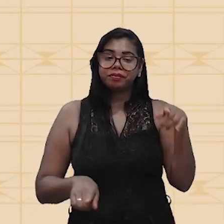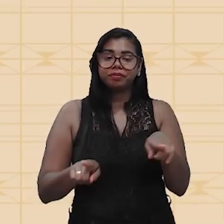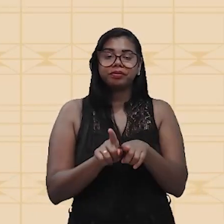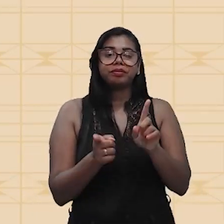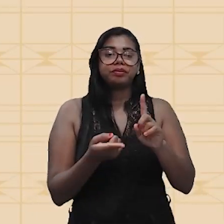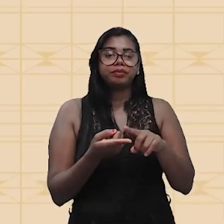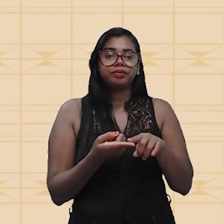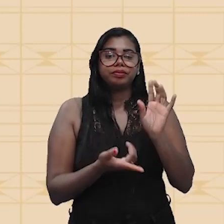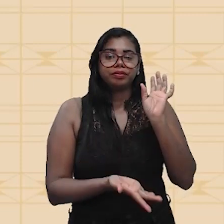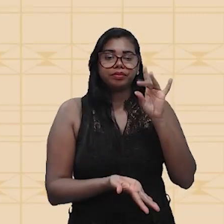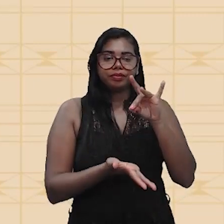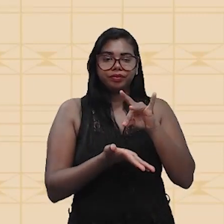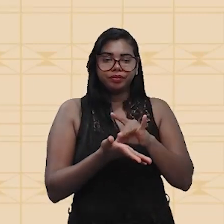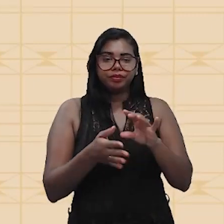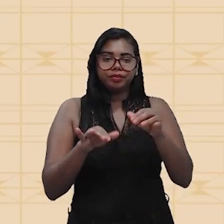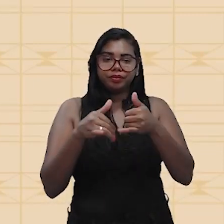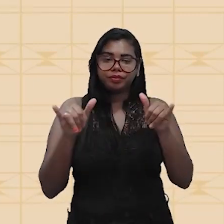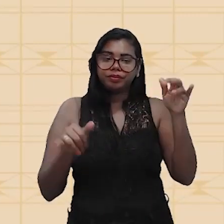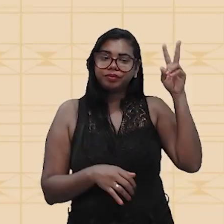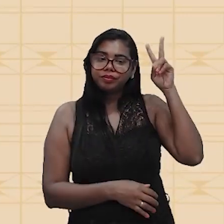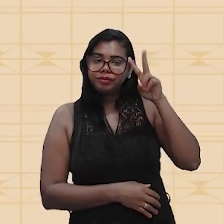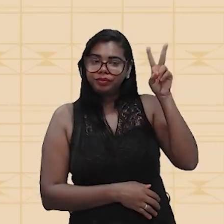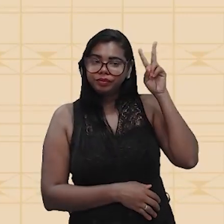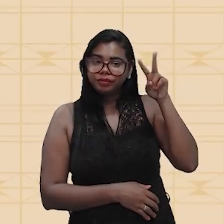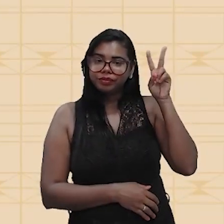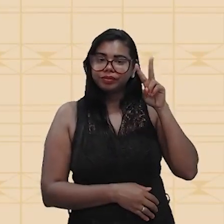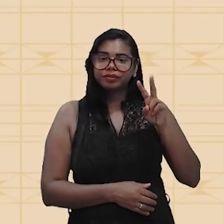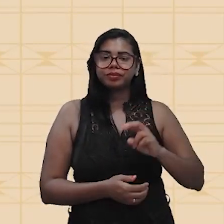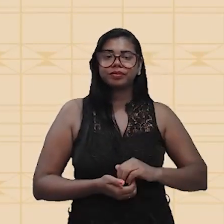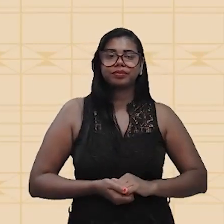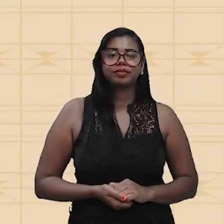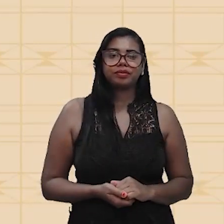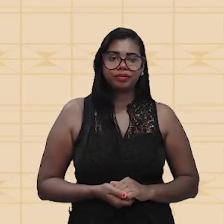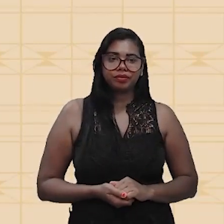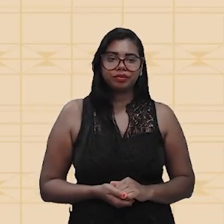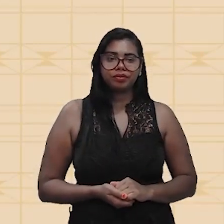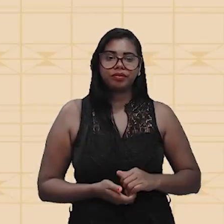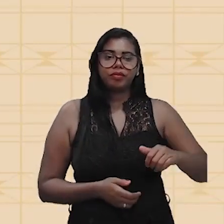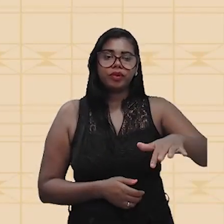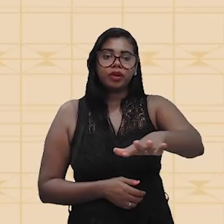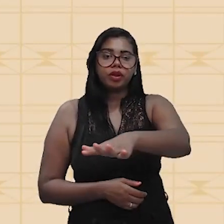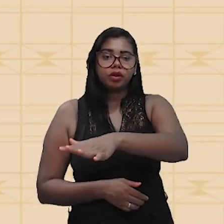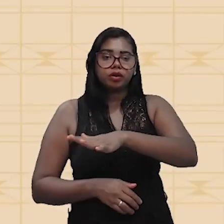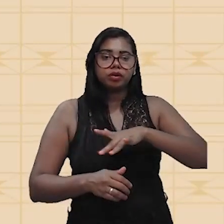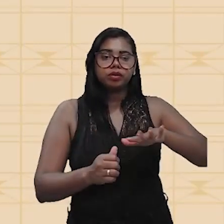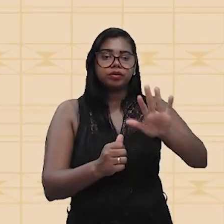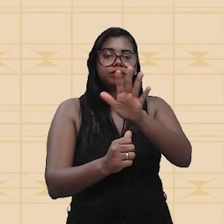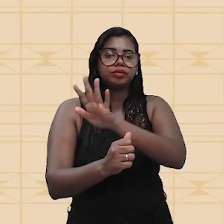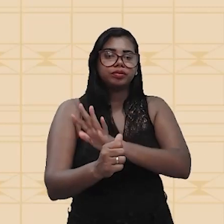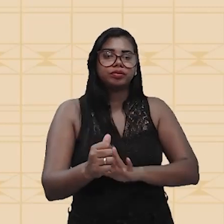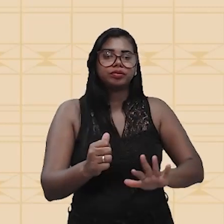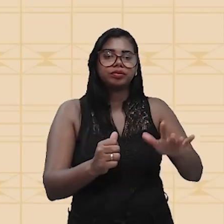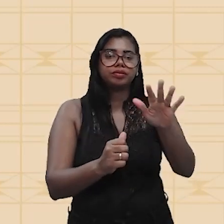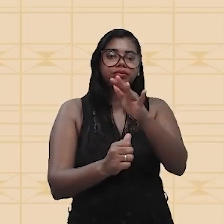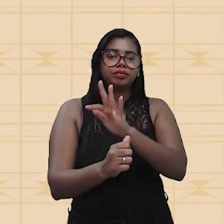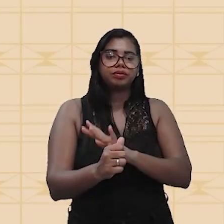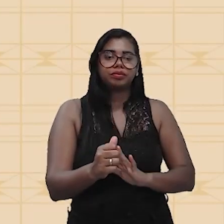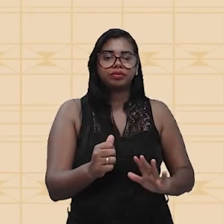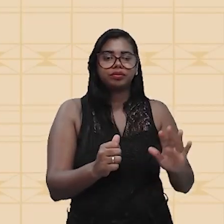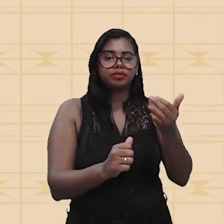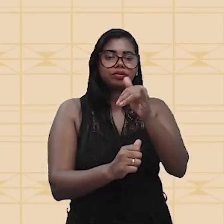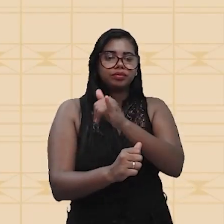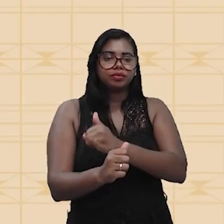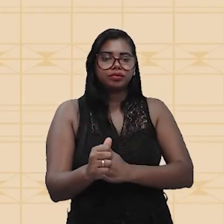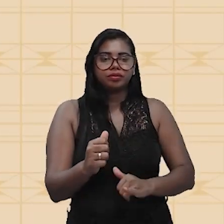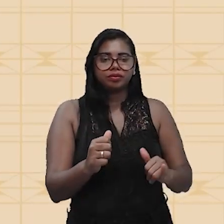sentido da corrente, lembre-se, o sentido da corrente é o sentido do campo e o sentido que, no caso, seria contrário ao movimento dos